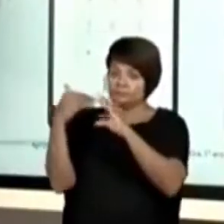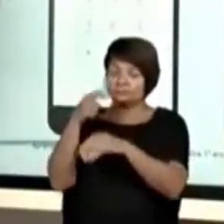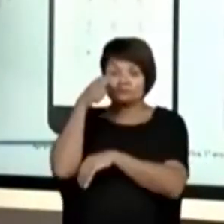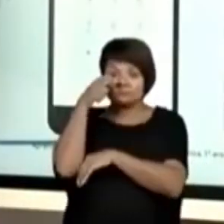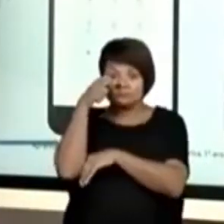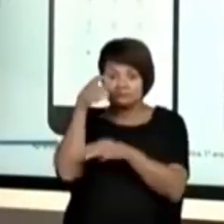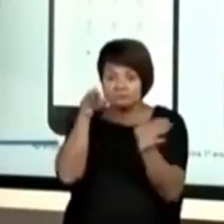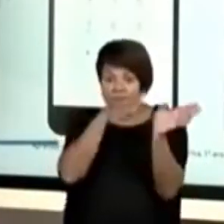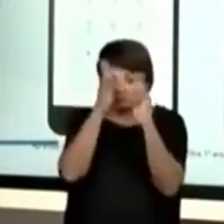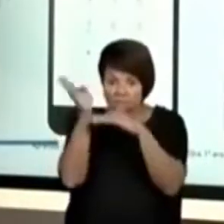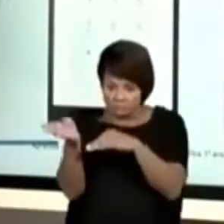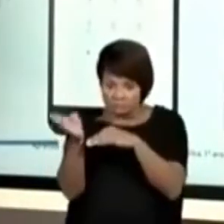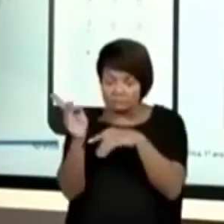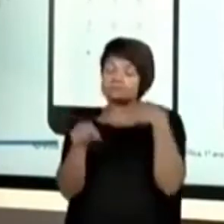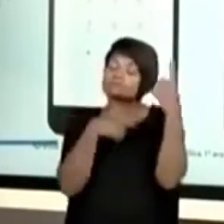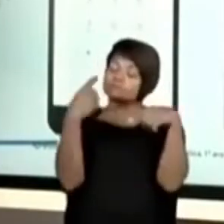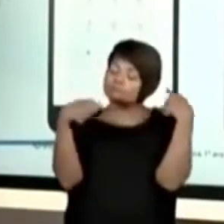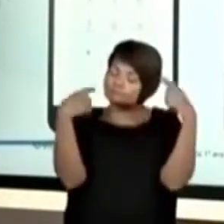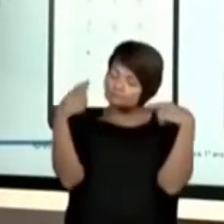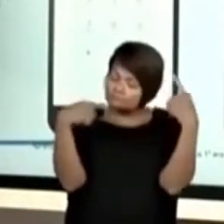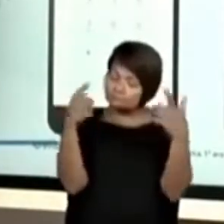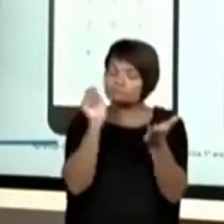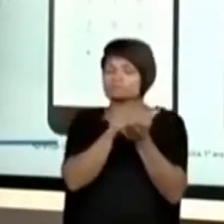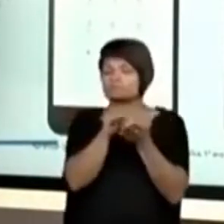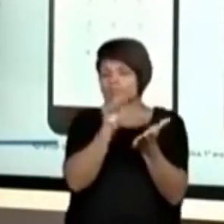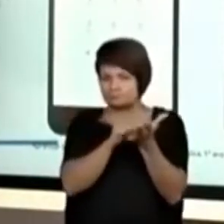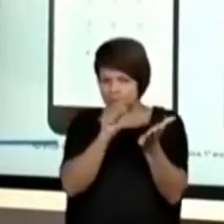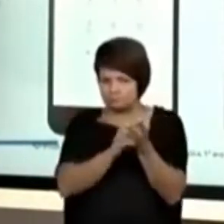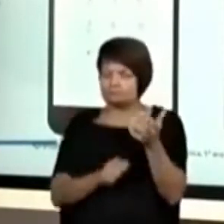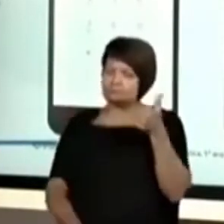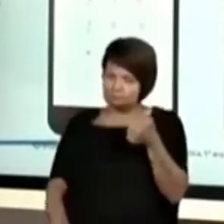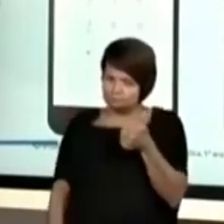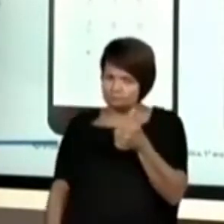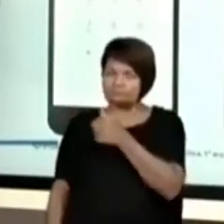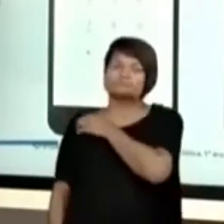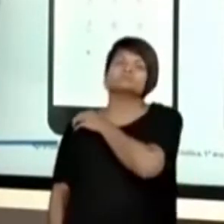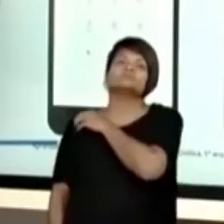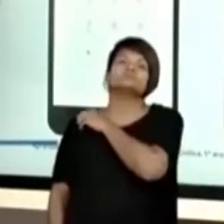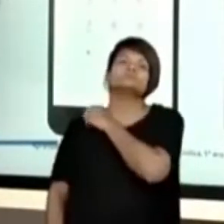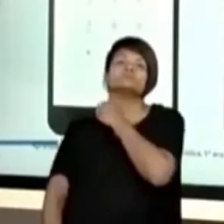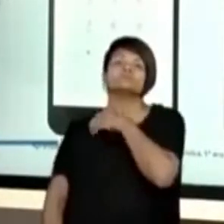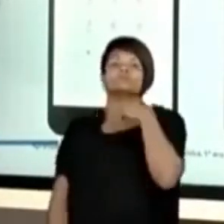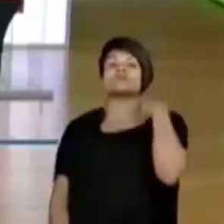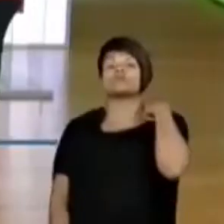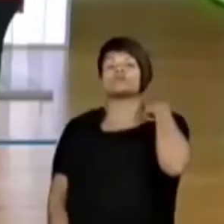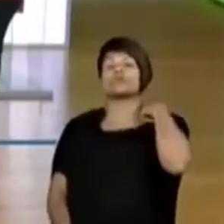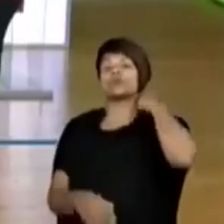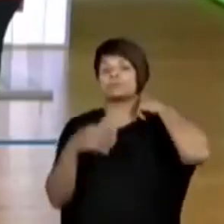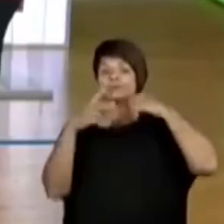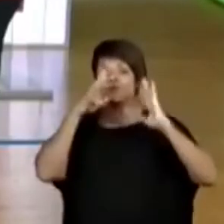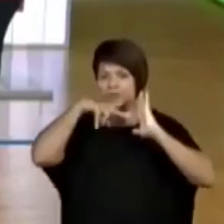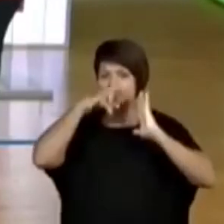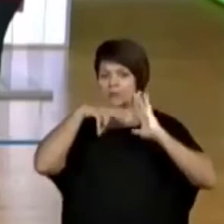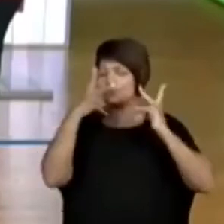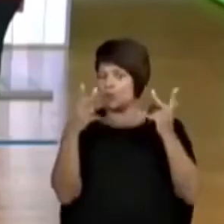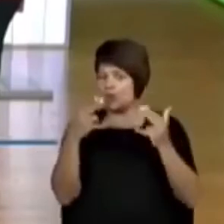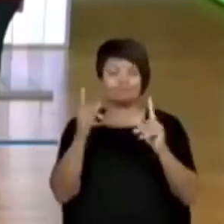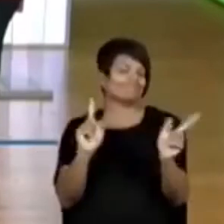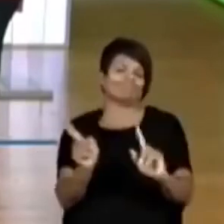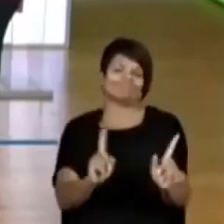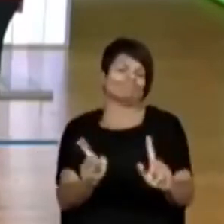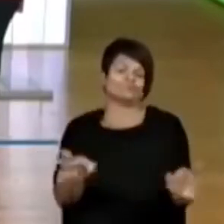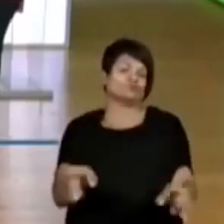assistir tudo bonitinho e depois vocês vão registrando, tá? A gente leu igual, professora Fran? Não, Pro.